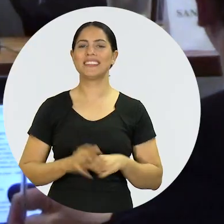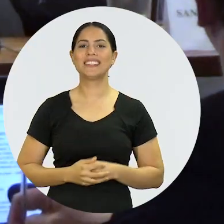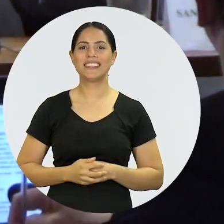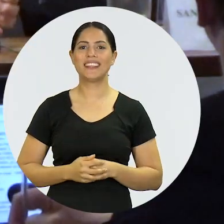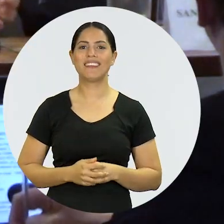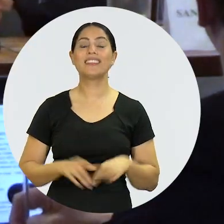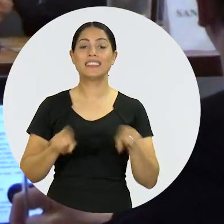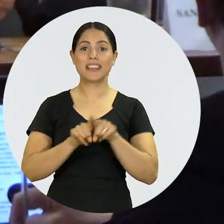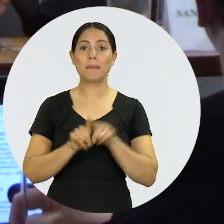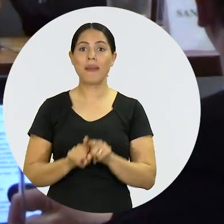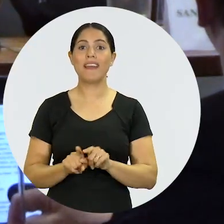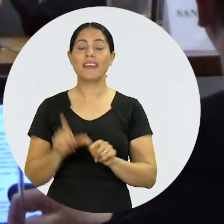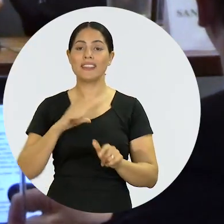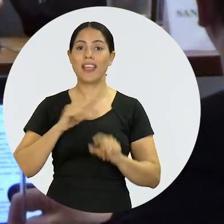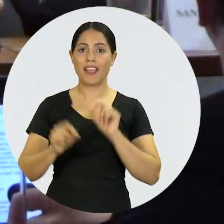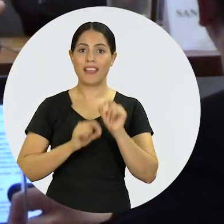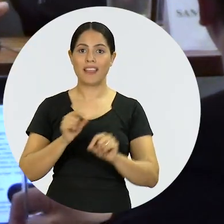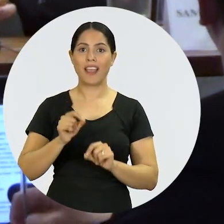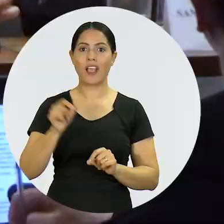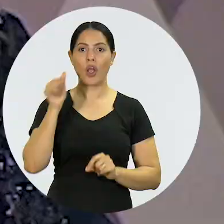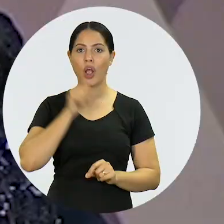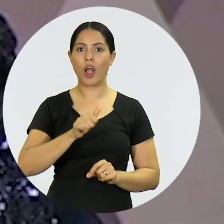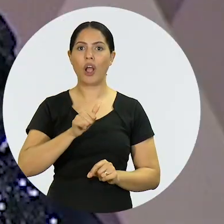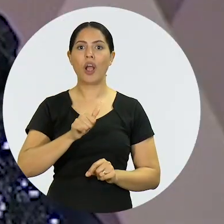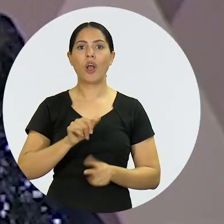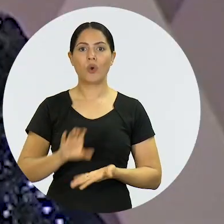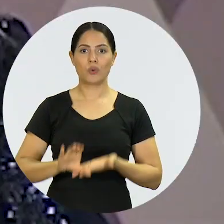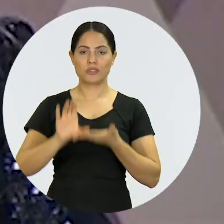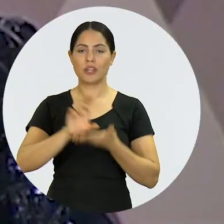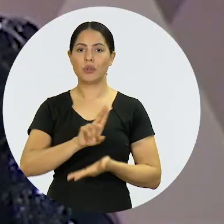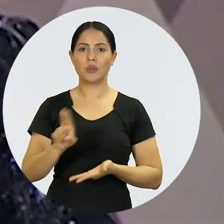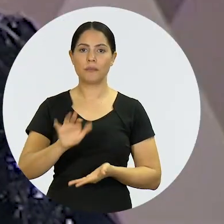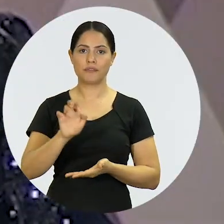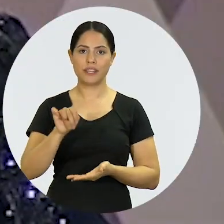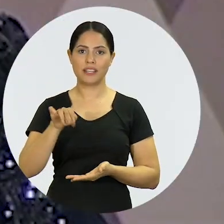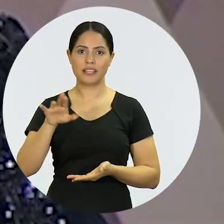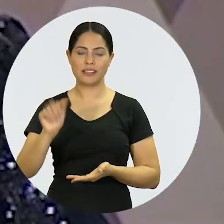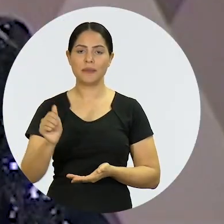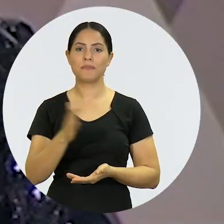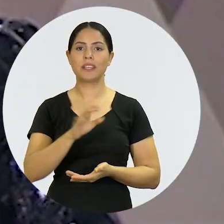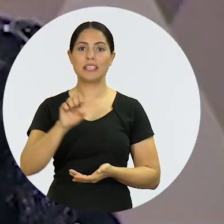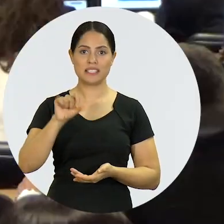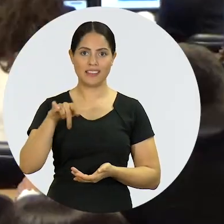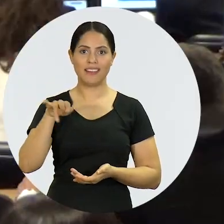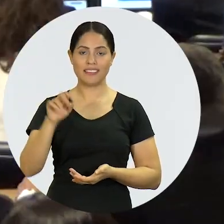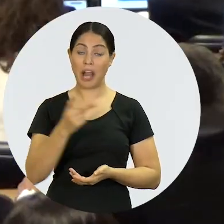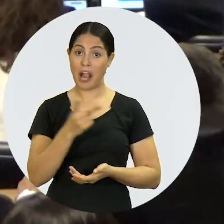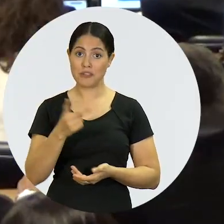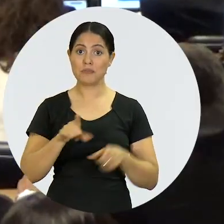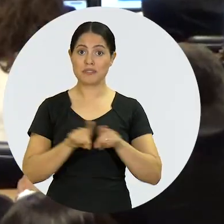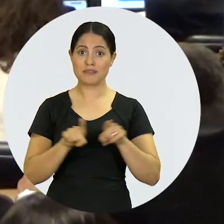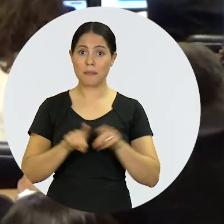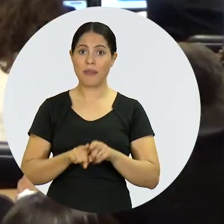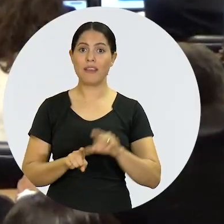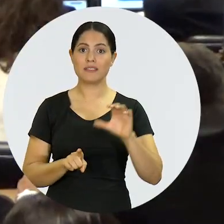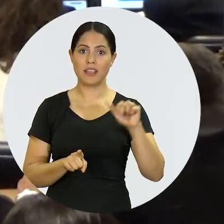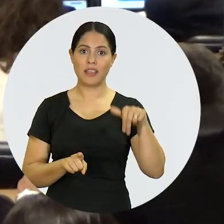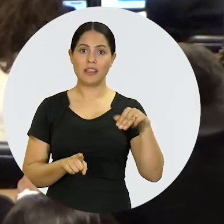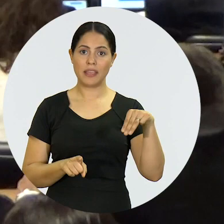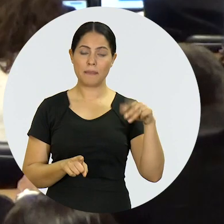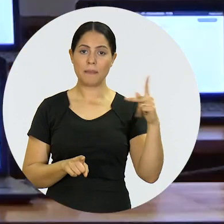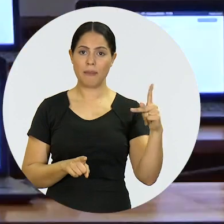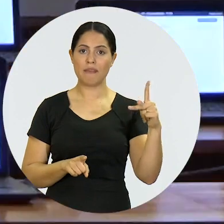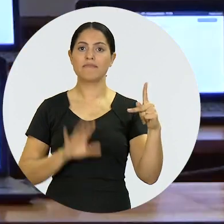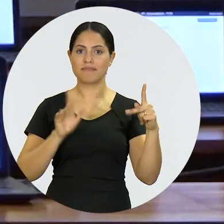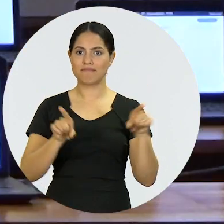Além deles, as conselheiras Fernanda Marinella e Sandra Krieger foram nomeadas para o Conselho Nacional do Ministério